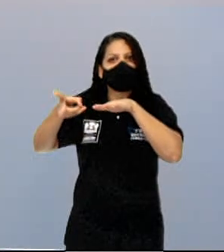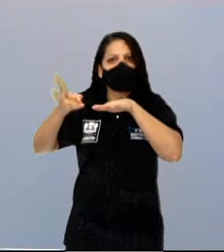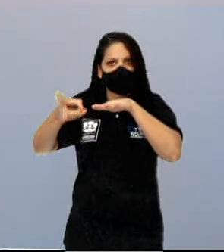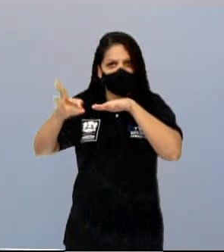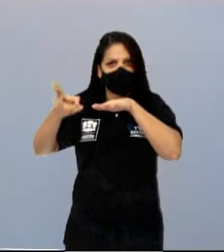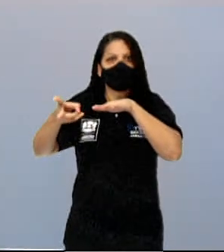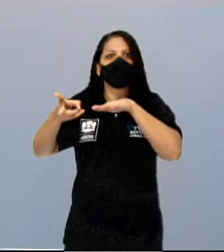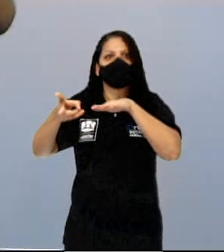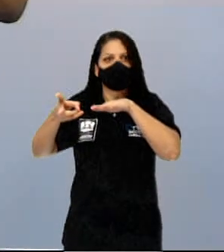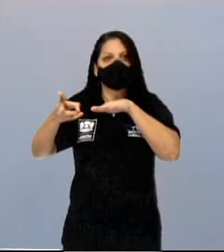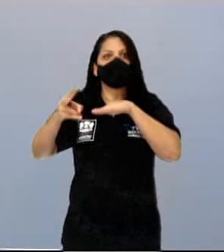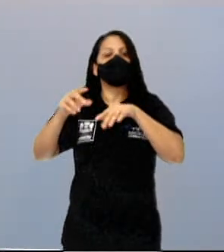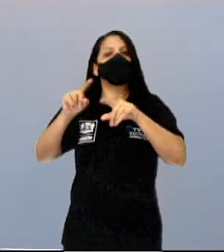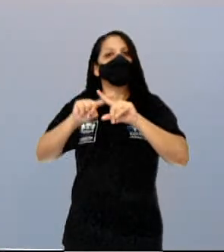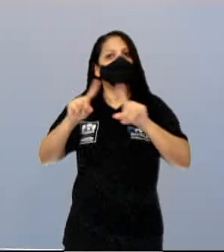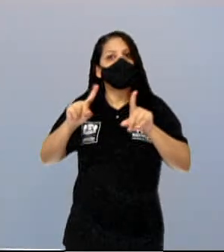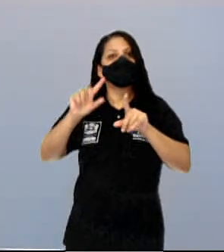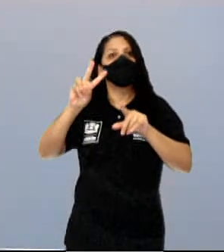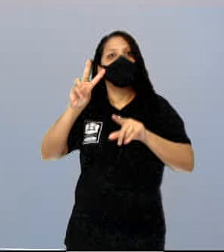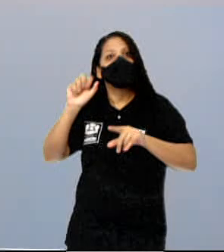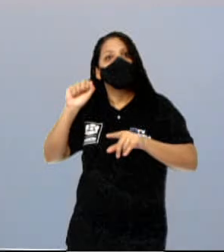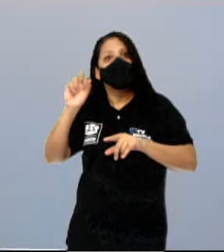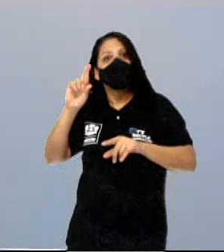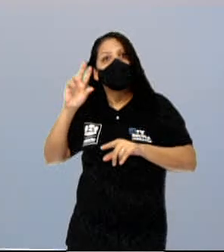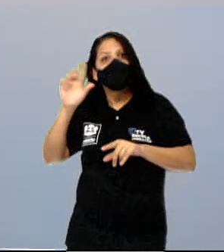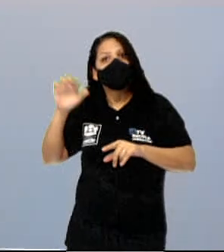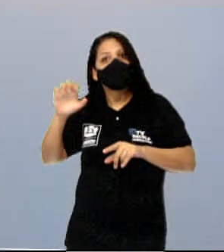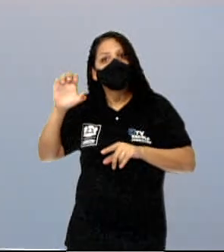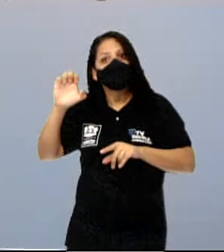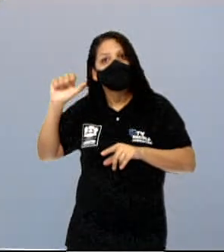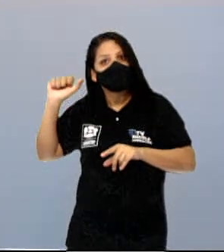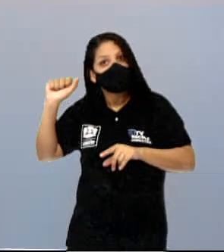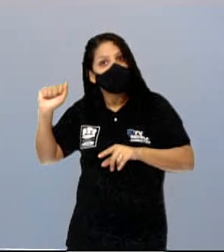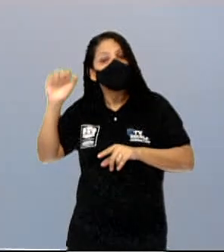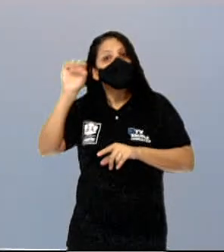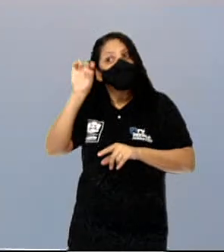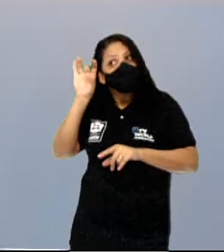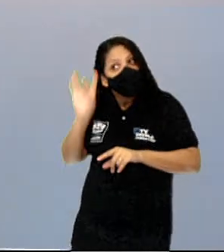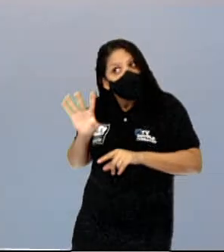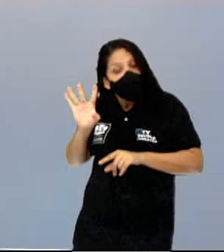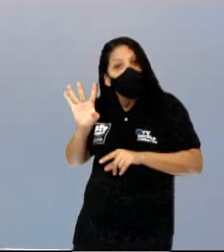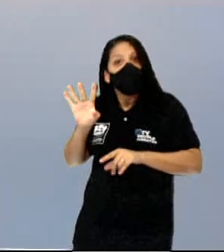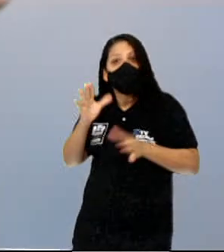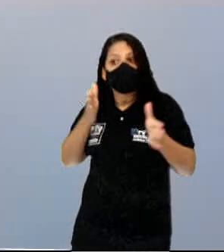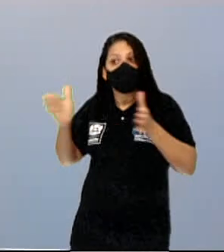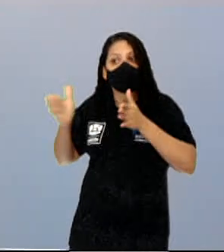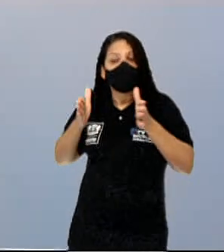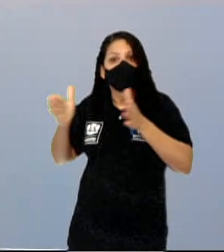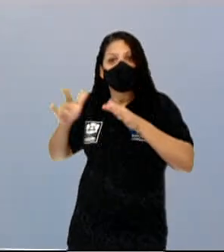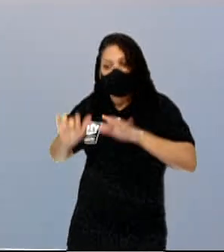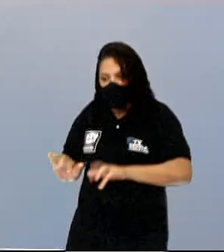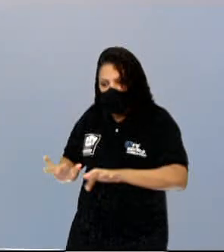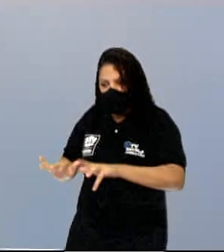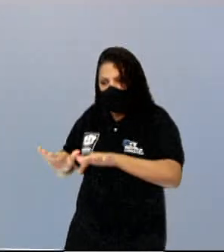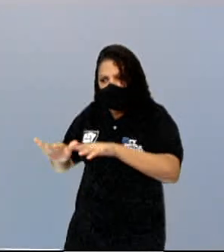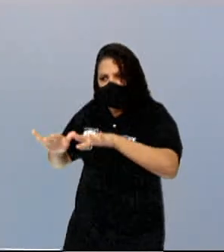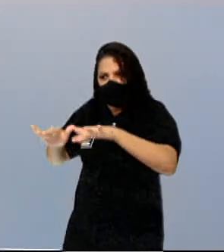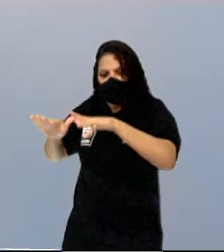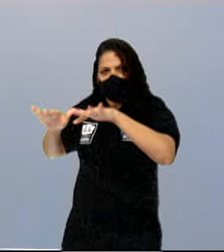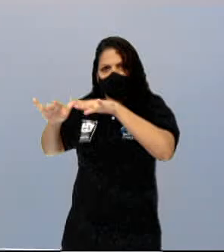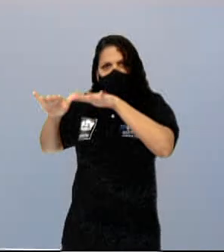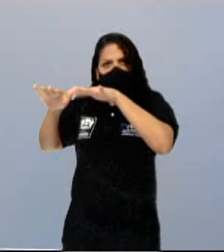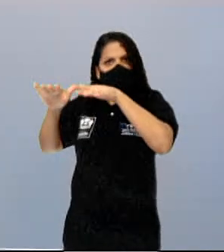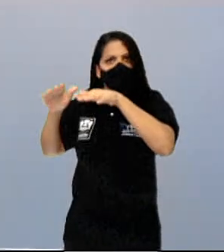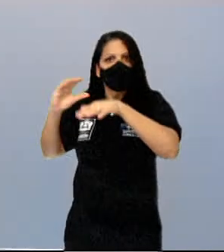Várzea, ela se alaga aí durante o período das cheias. Porém, toda vez que você lembra da Amazônia, você lembra daquela